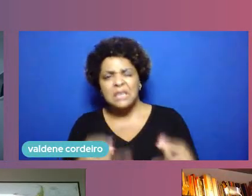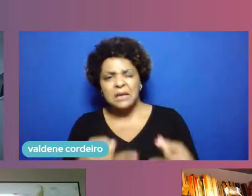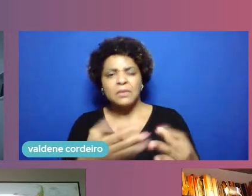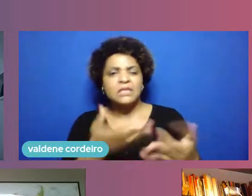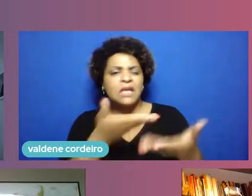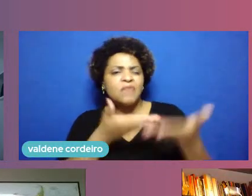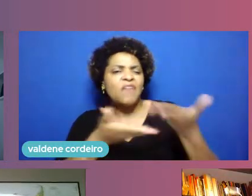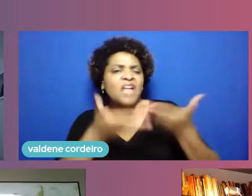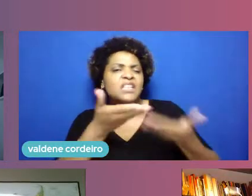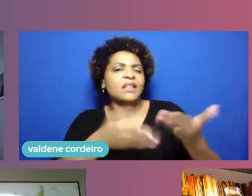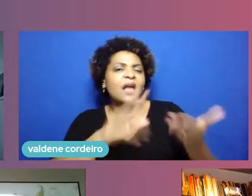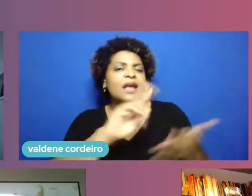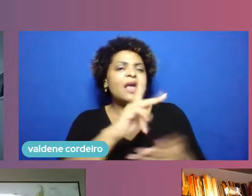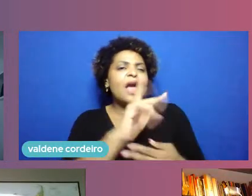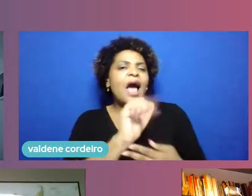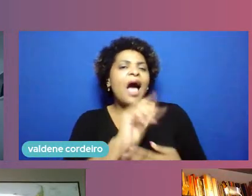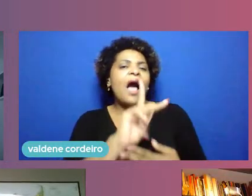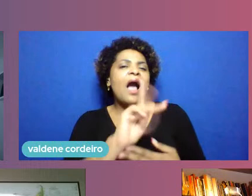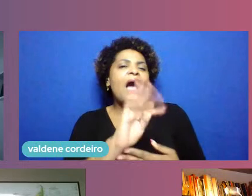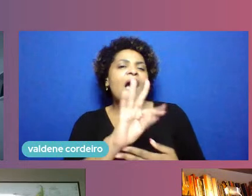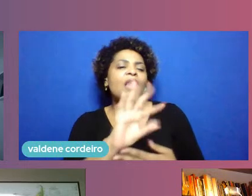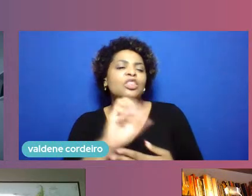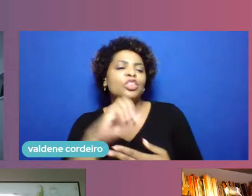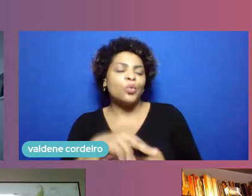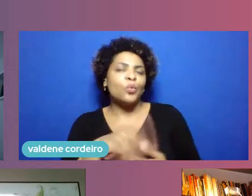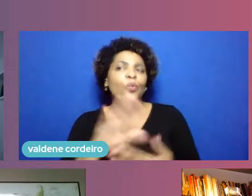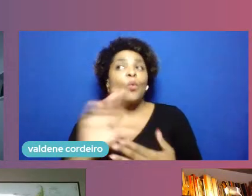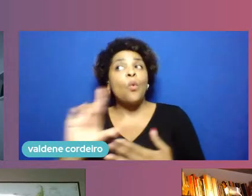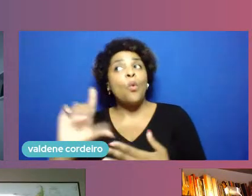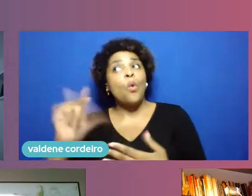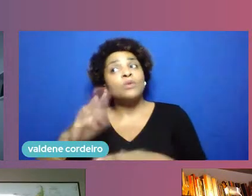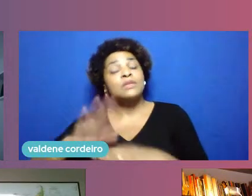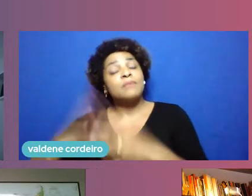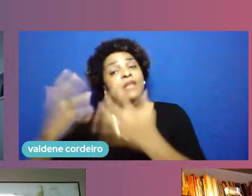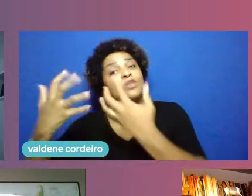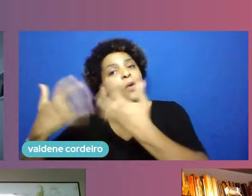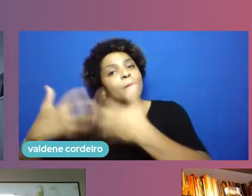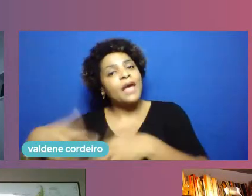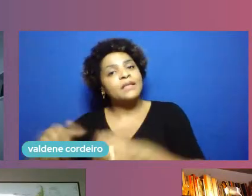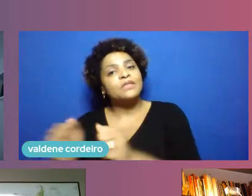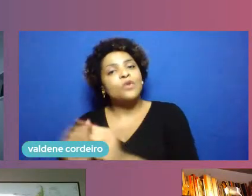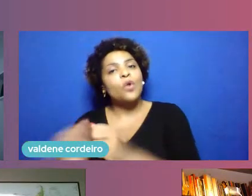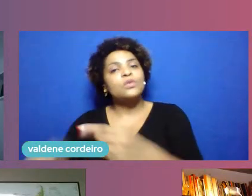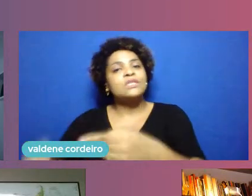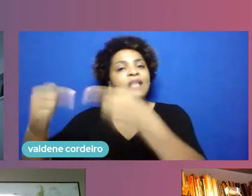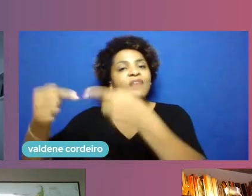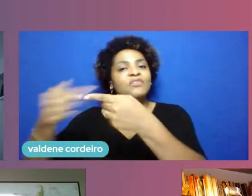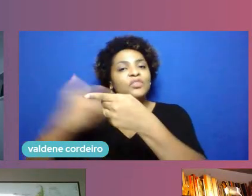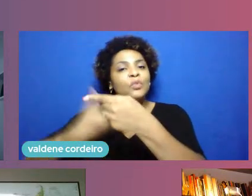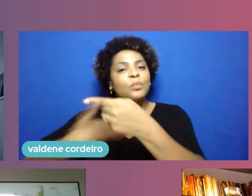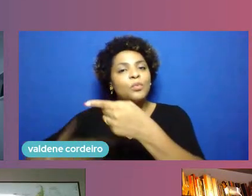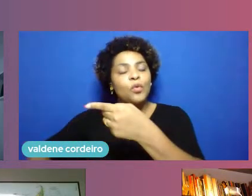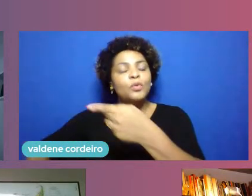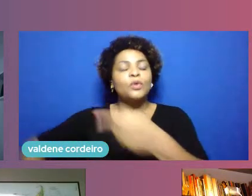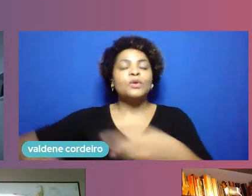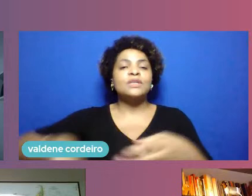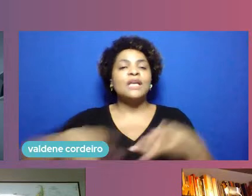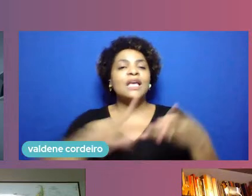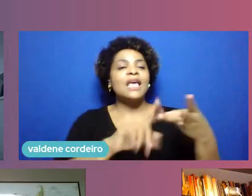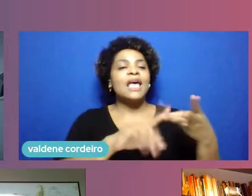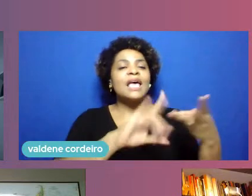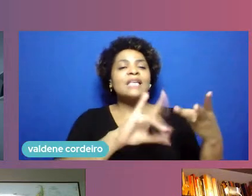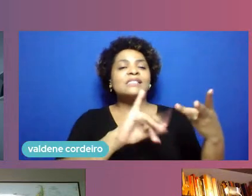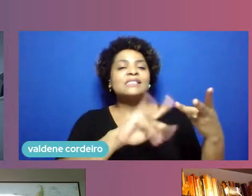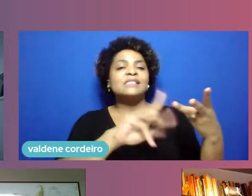complexas por meio de desafios públicos como esse que a gente fez e outras que a gente está chamando do ciclo completo de inovação aberta